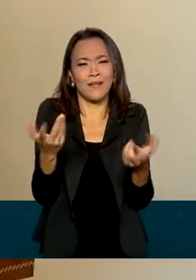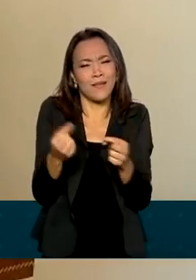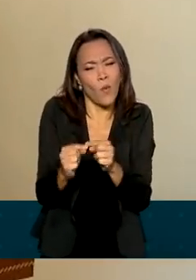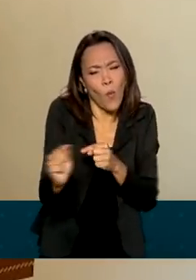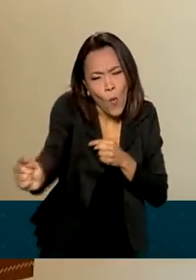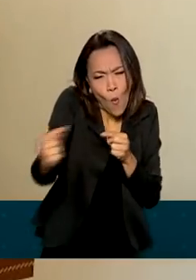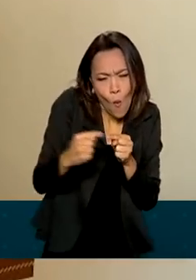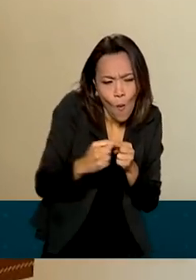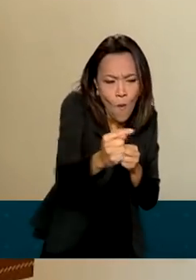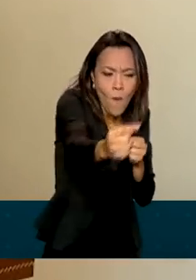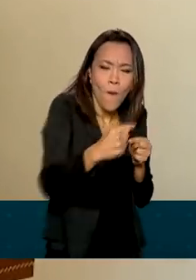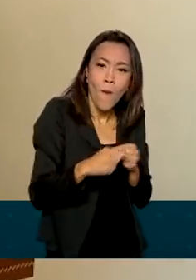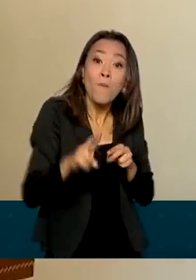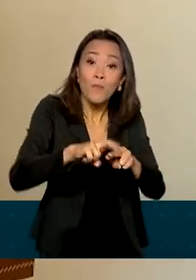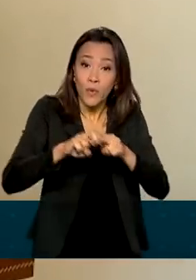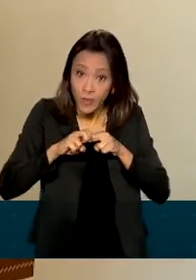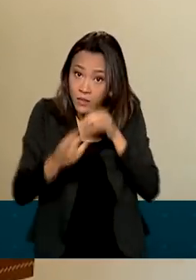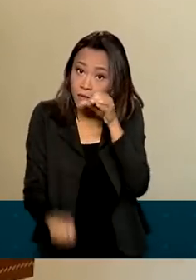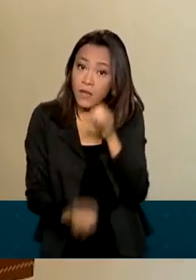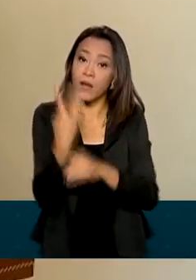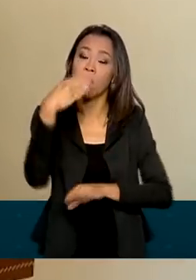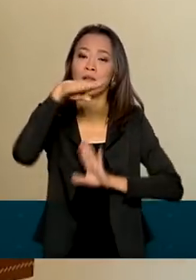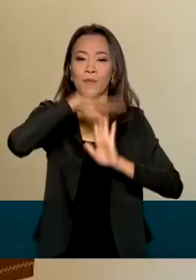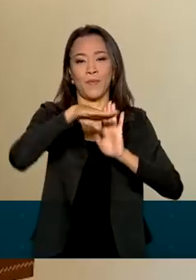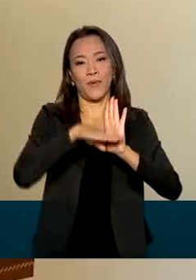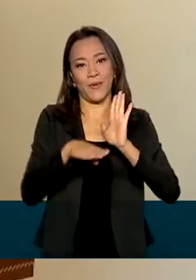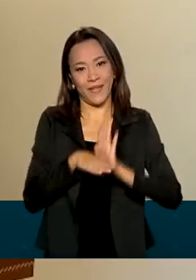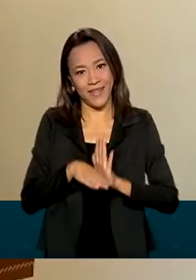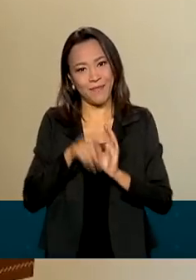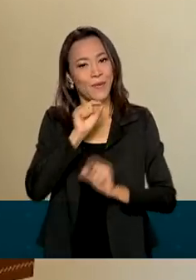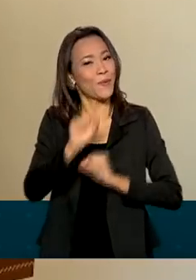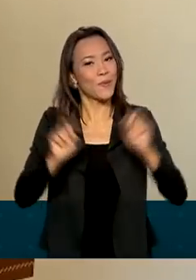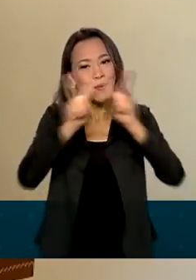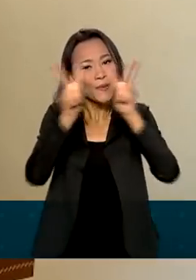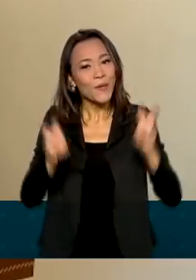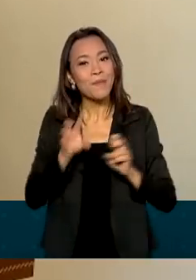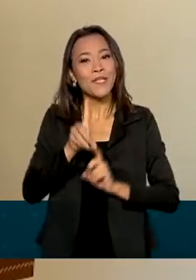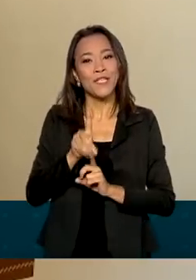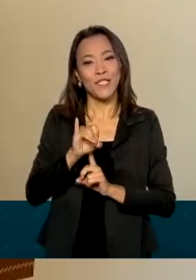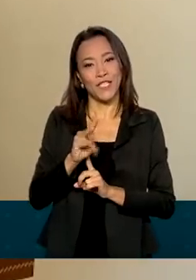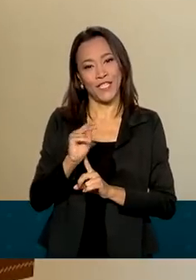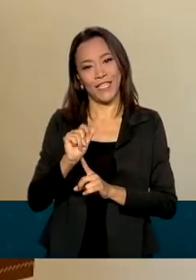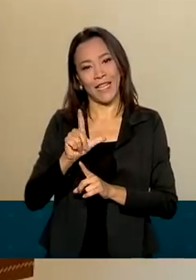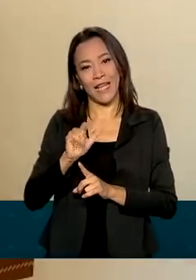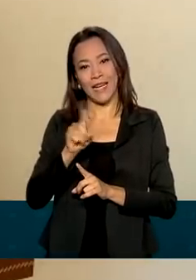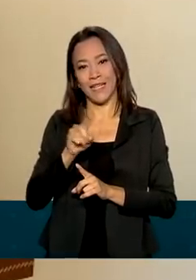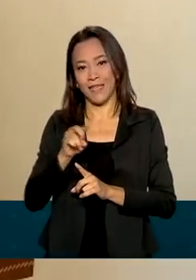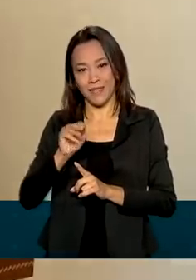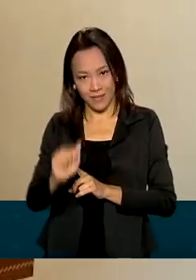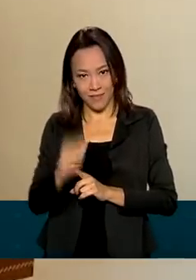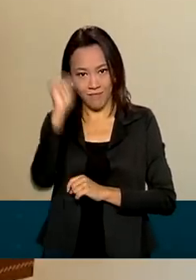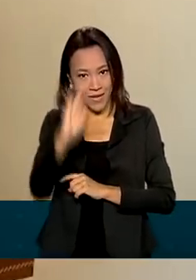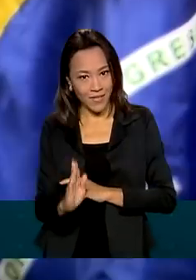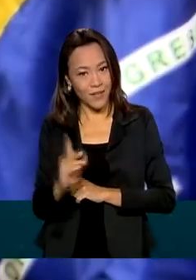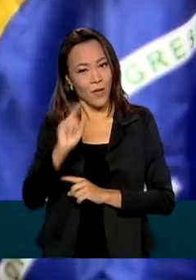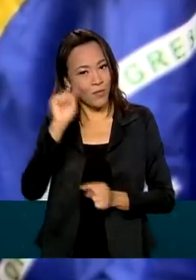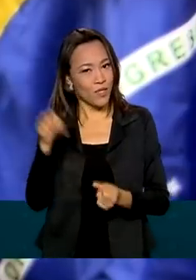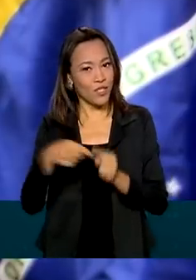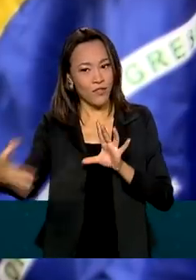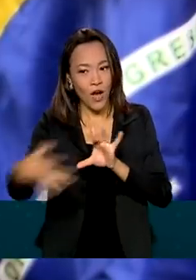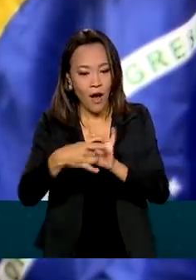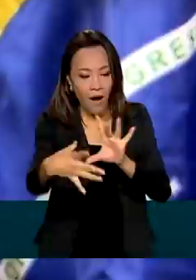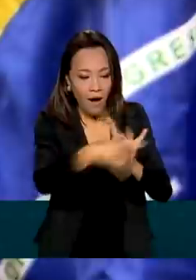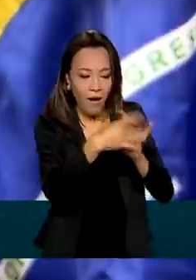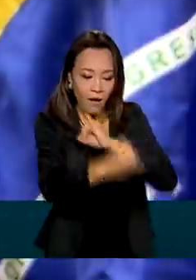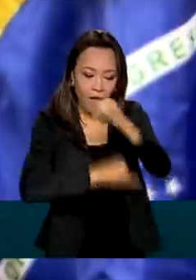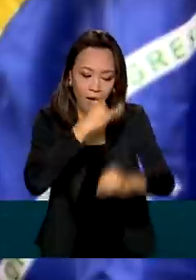distantes. Para isso foi criado o programa Digitaliza Brasil, que pretende conectar todo o país. Tanto